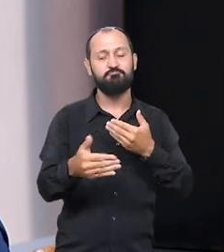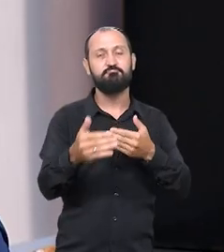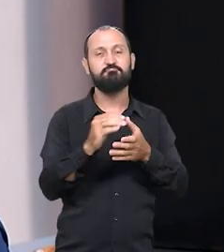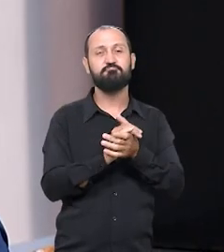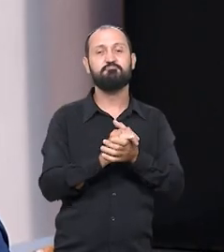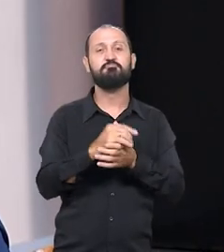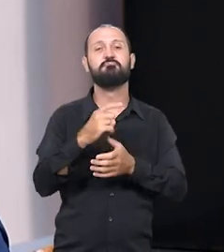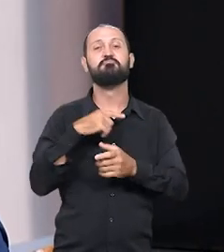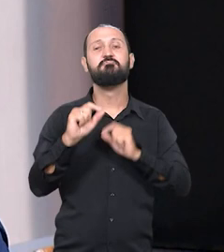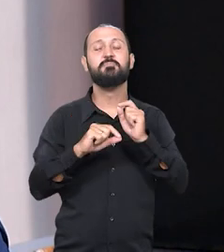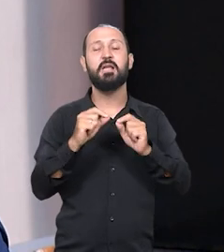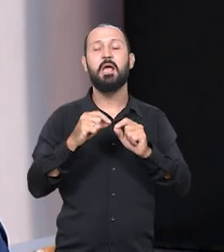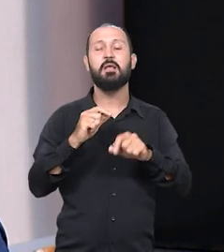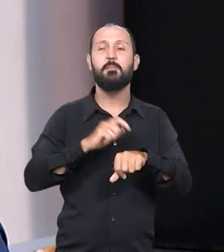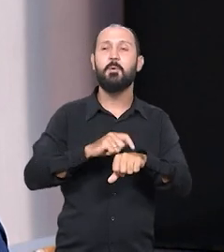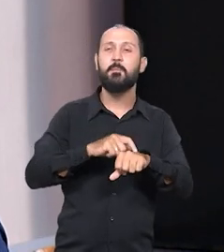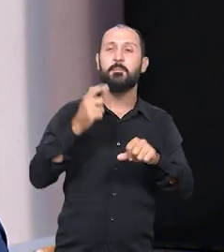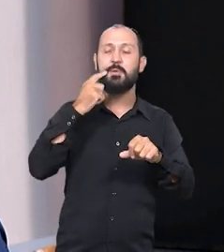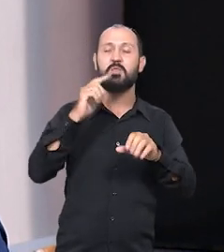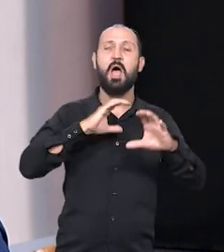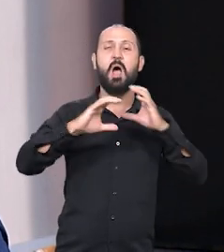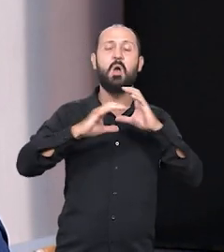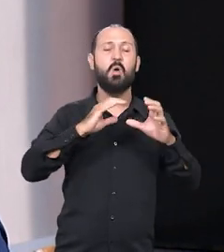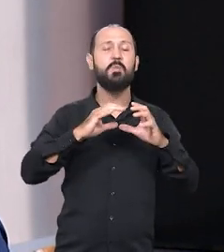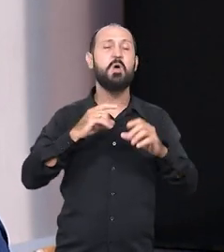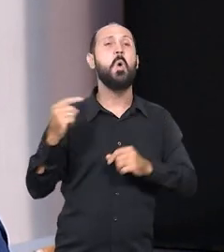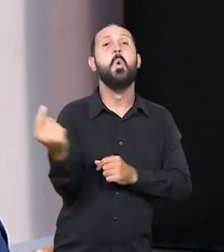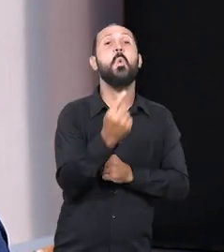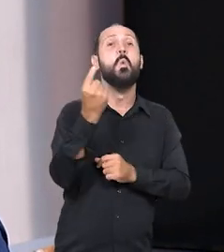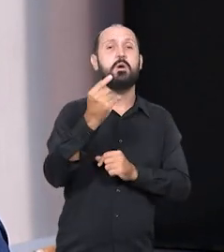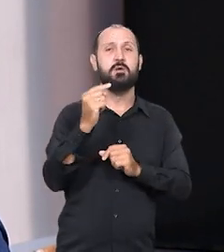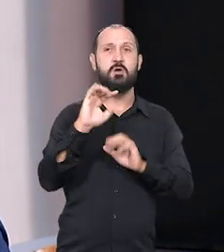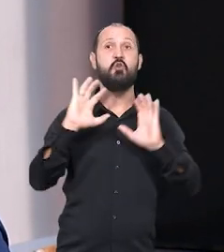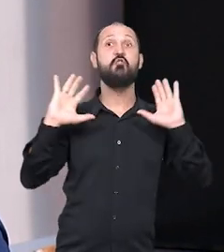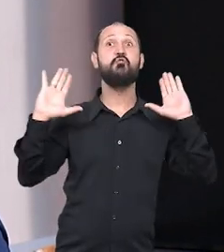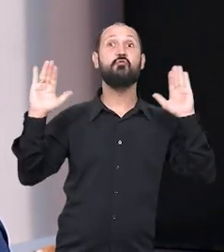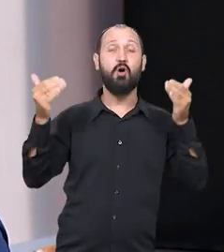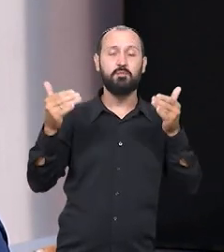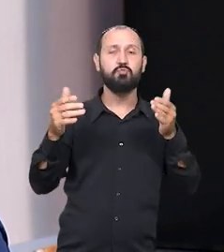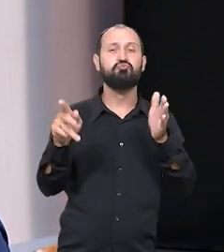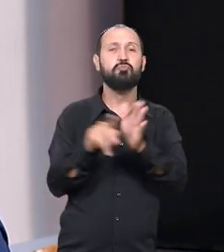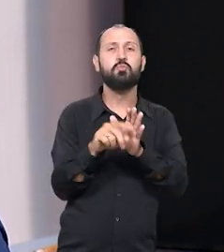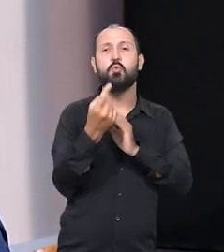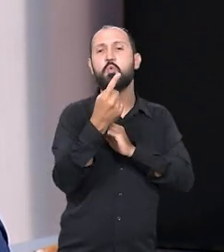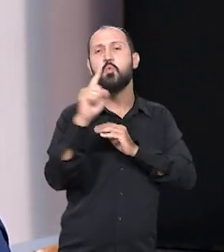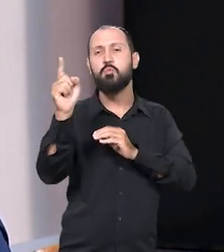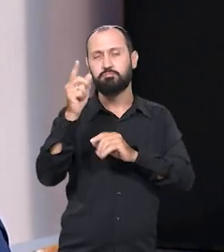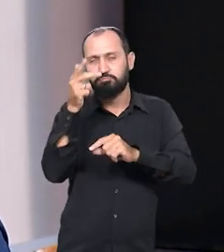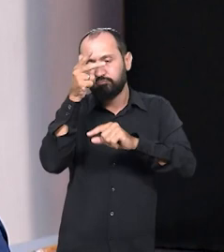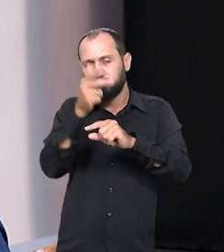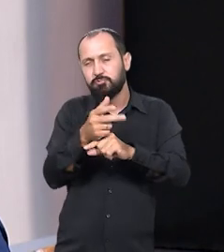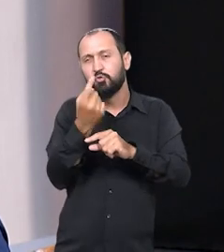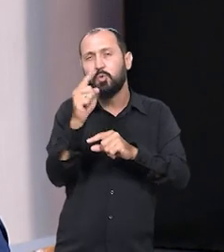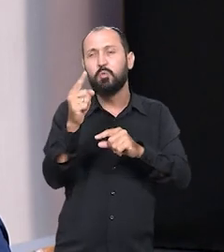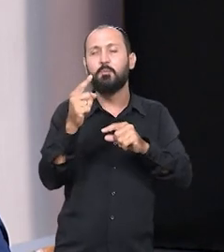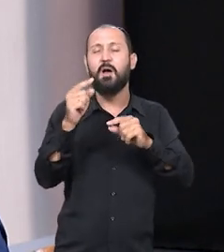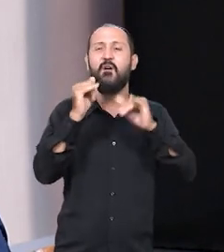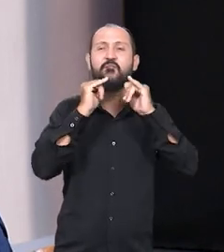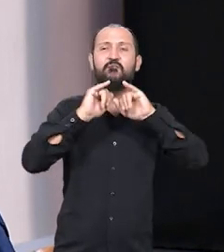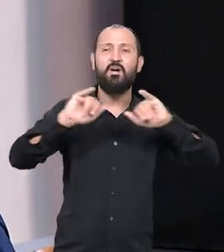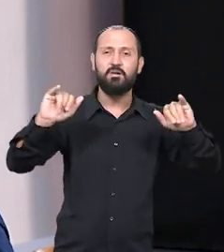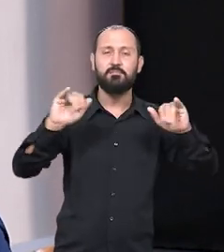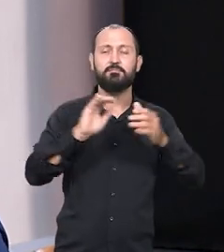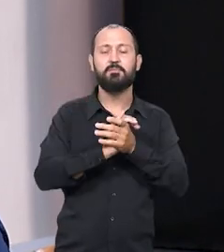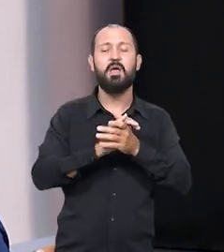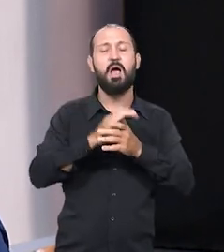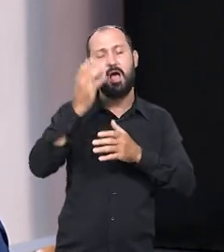Acabou aquela hegemonia da comunicação, onde alguns canais de TV tinham ali um monopólio dessa informação. Eu acho que